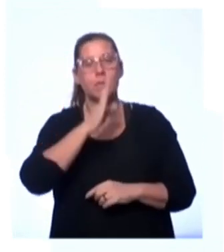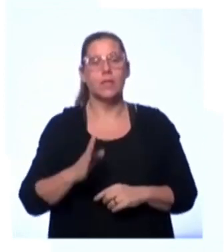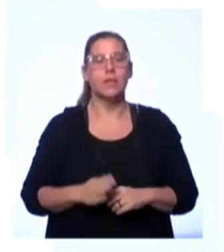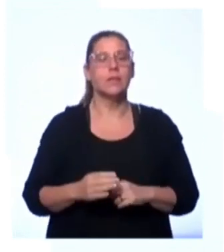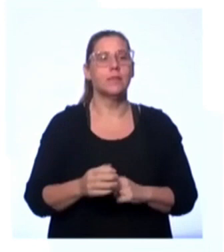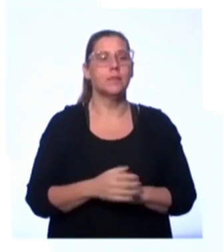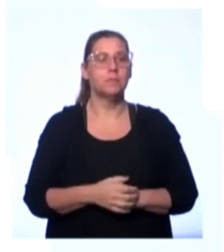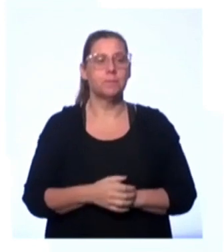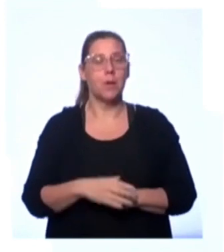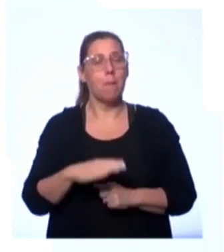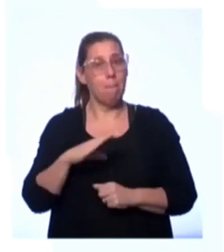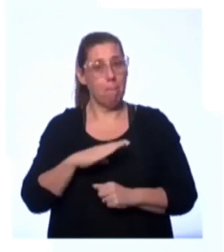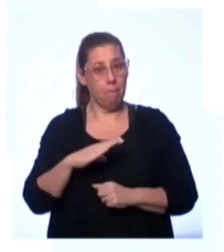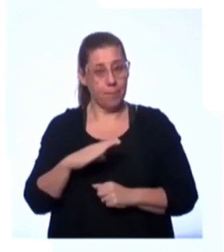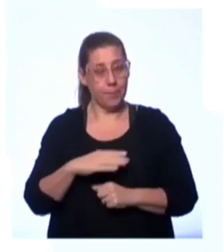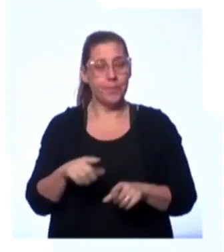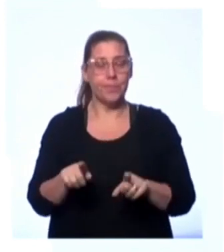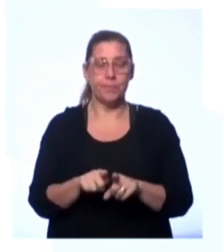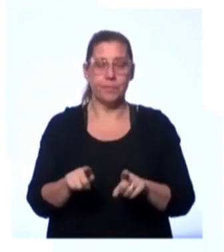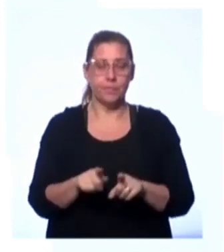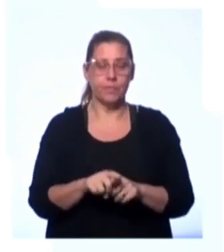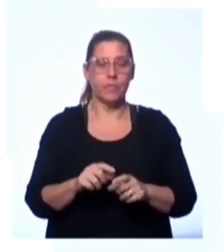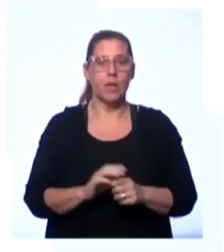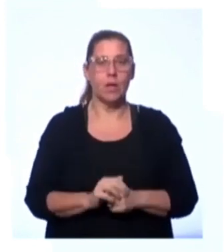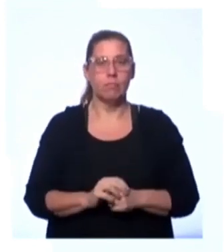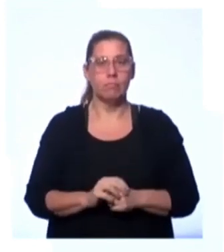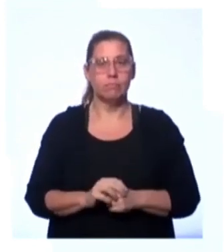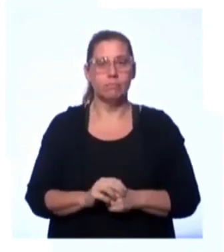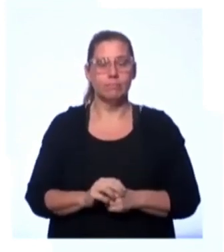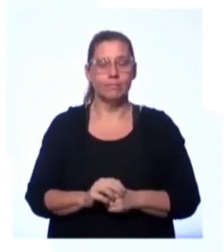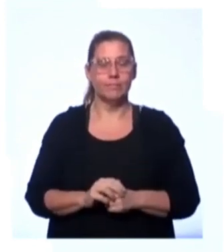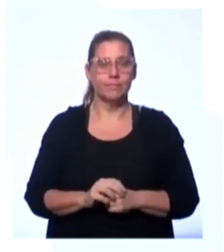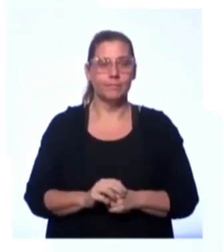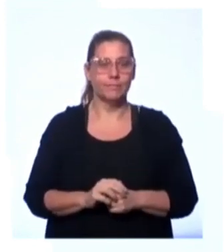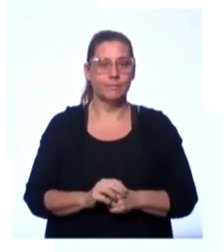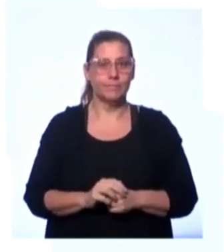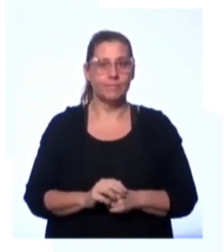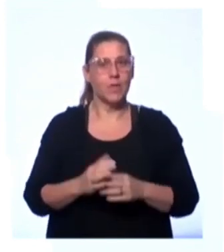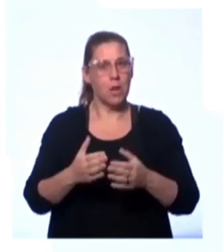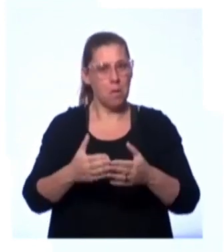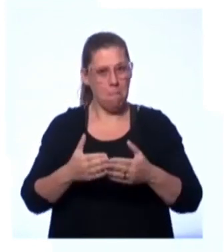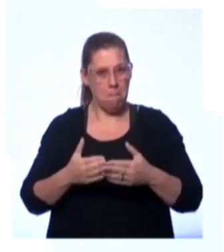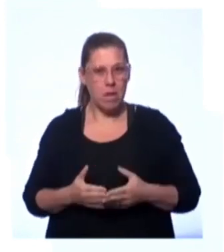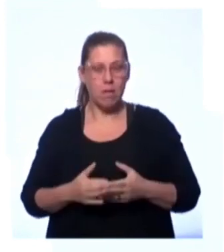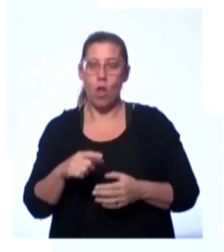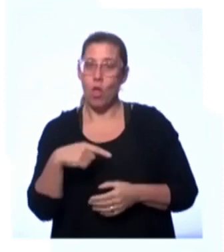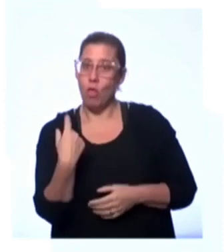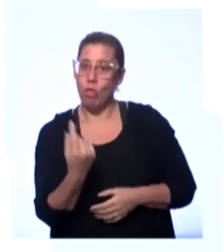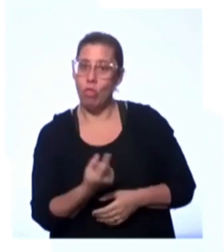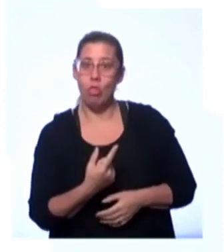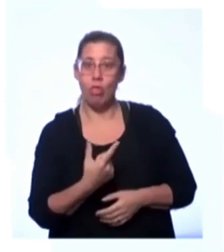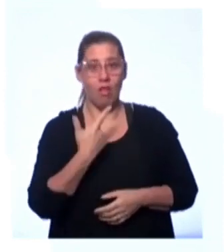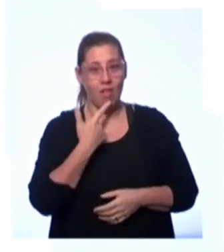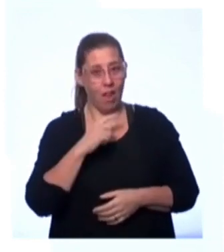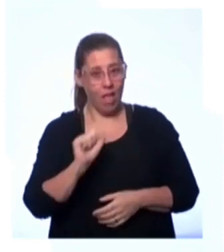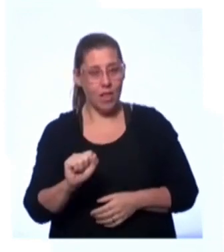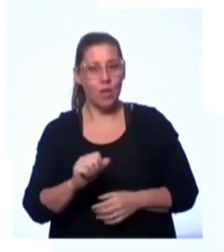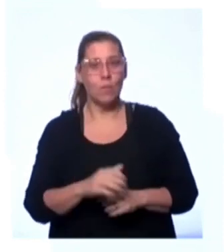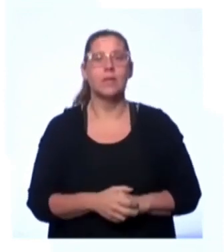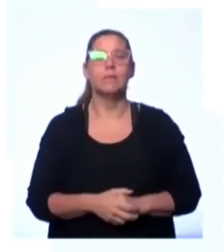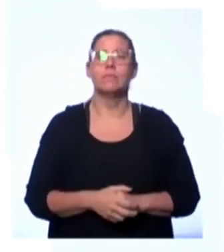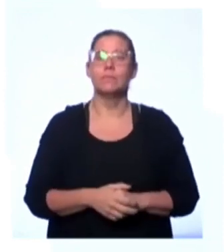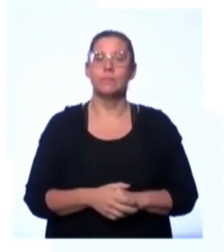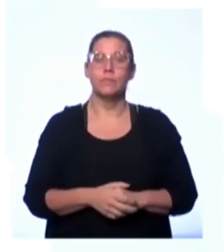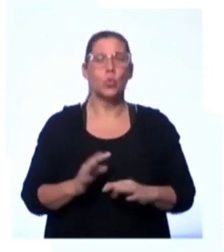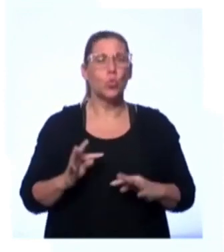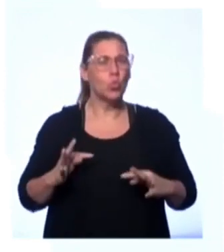portugueses, que são esses que nos emprestaram a herança da nossa língua, os sírios e